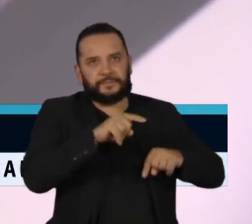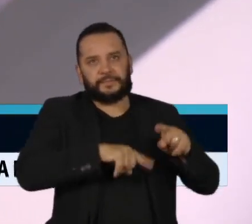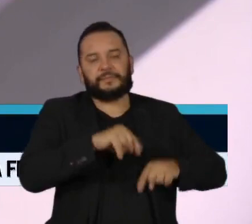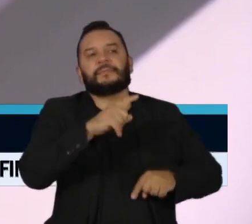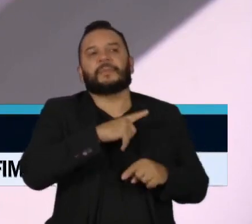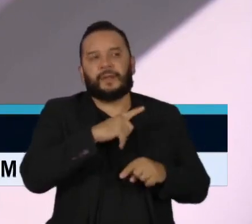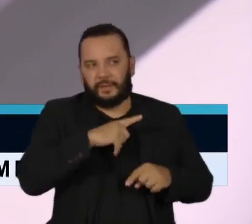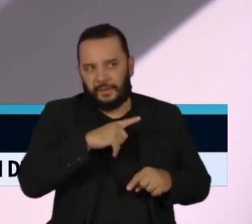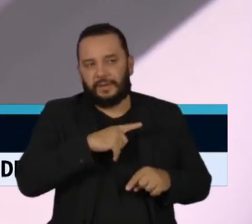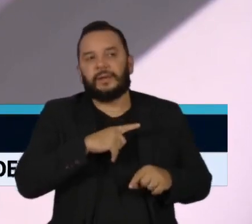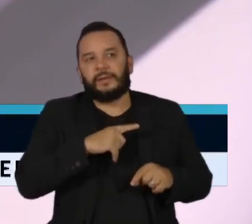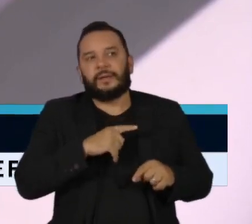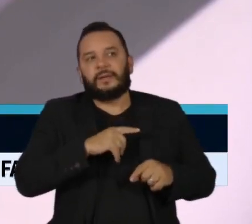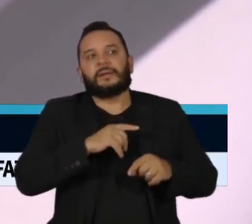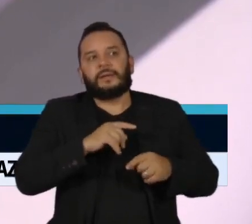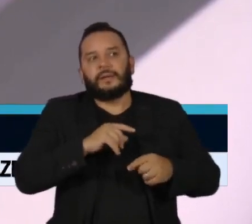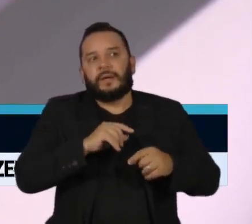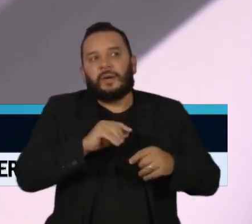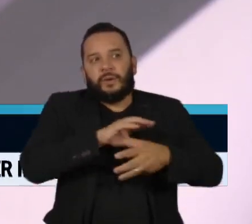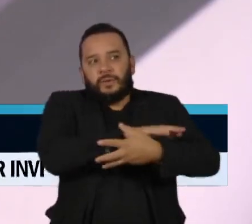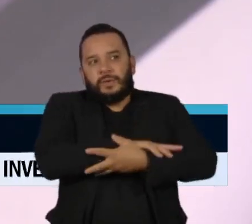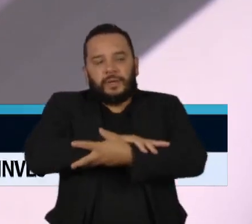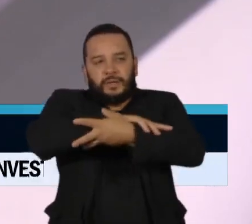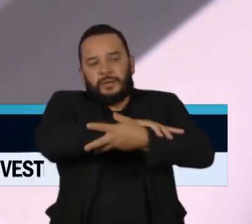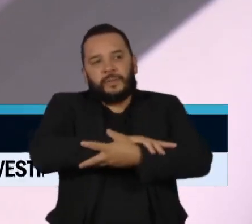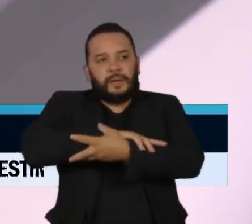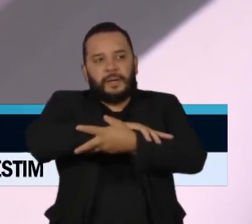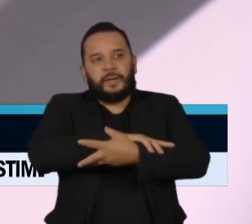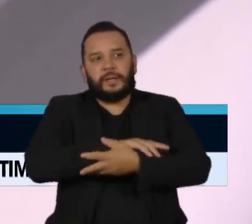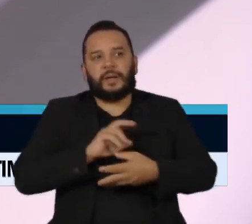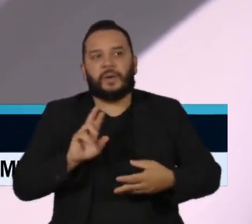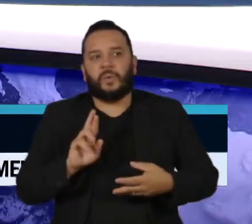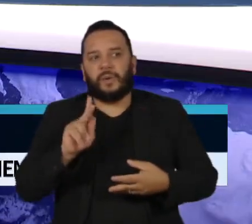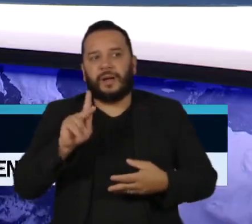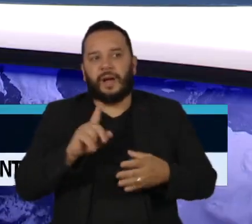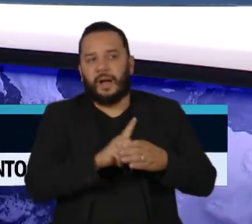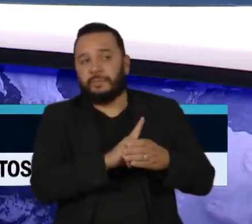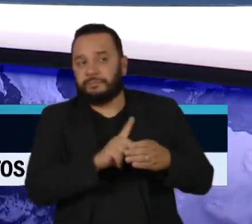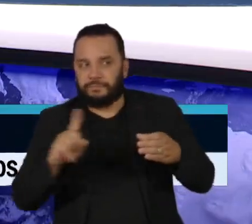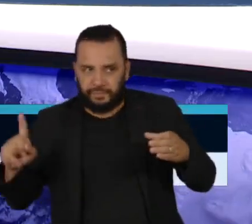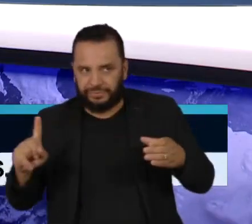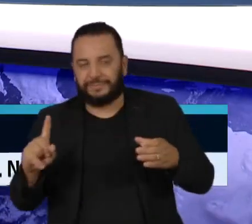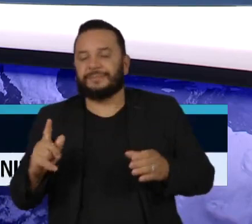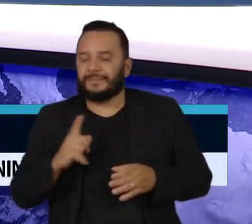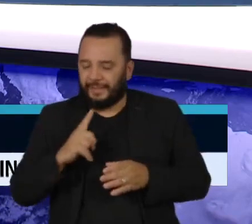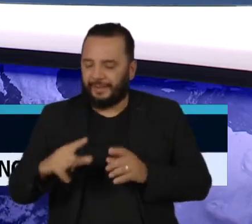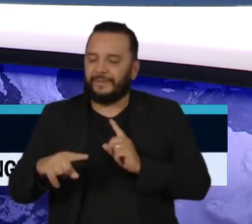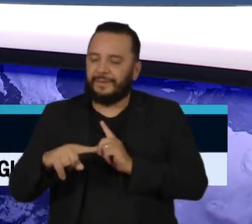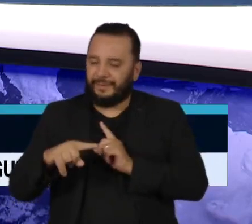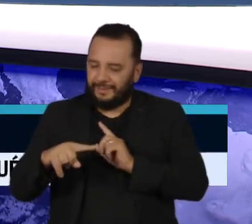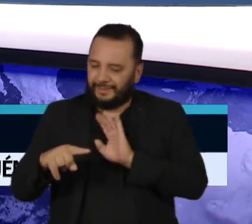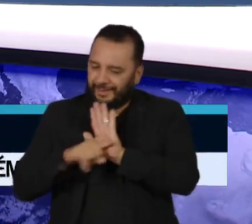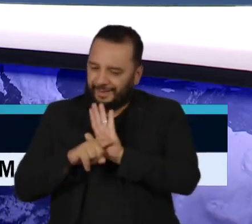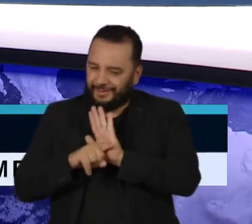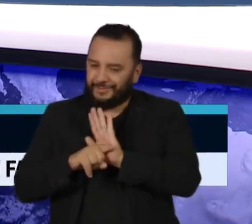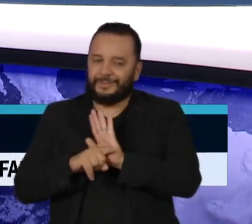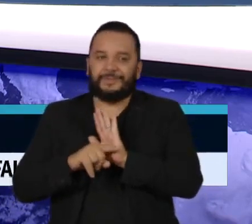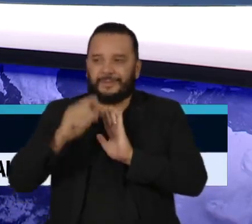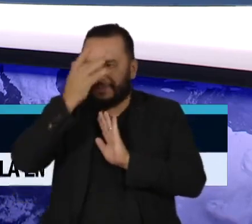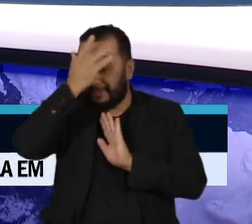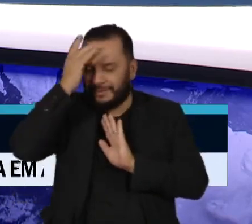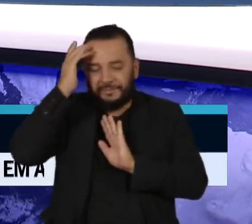negativos do Brexit. Há já internamente questionamentos sobre, será que foi uma boa decisão?